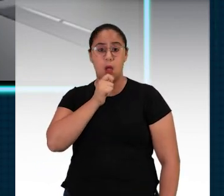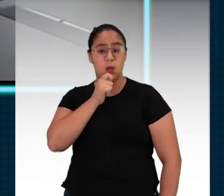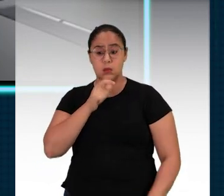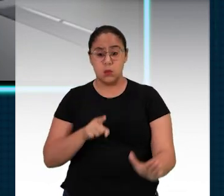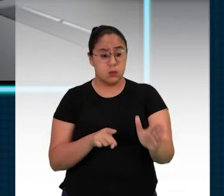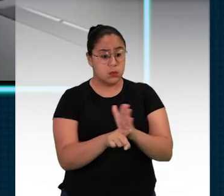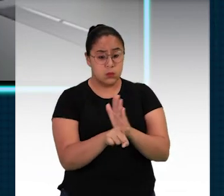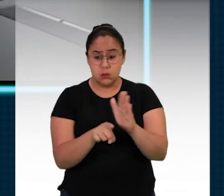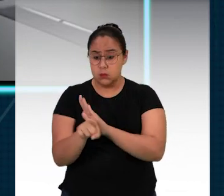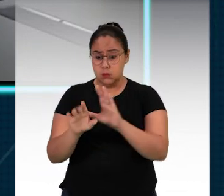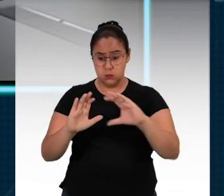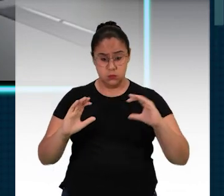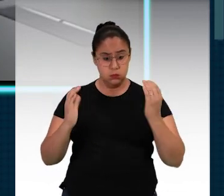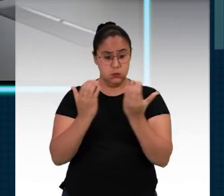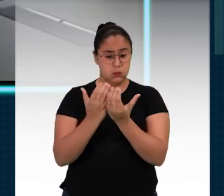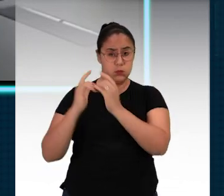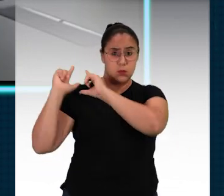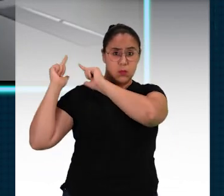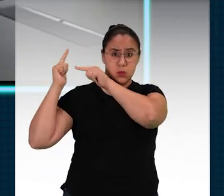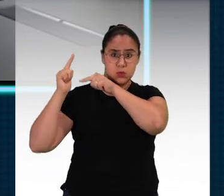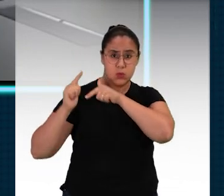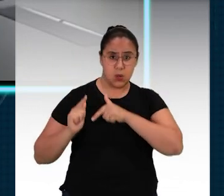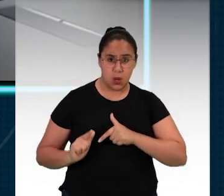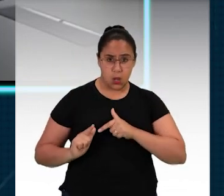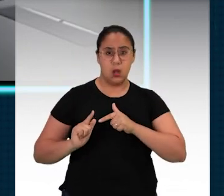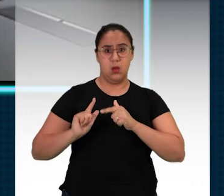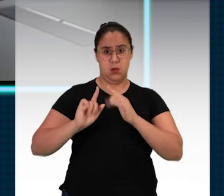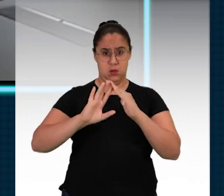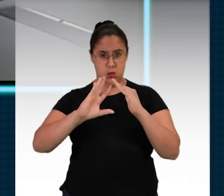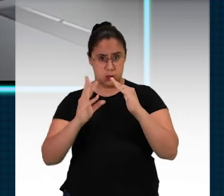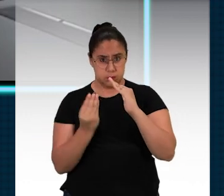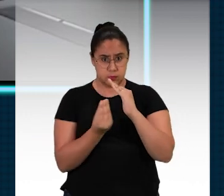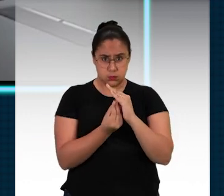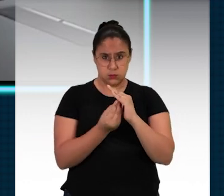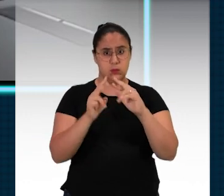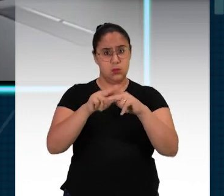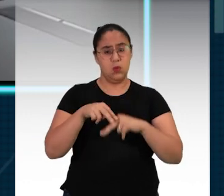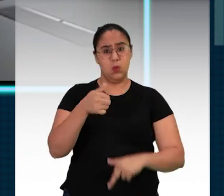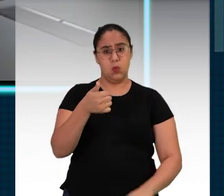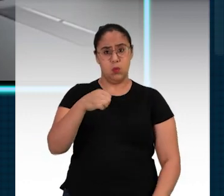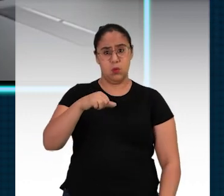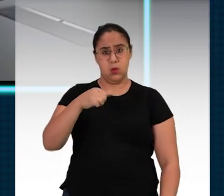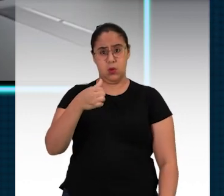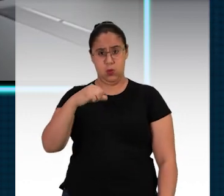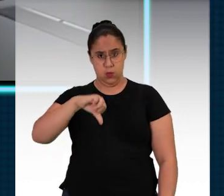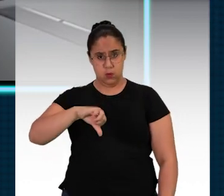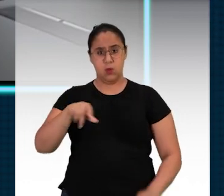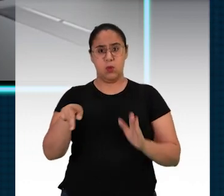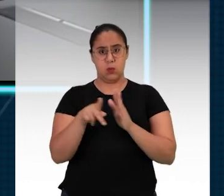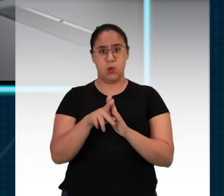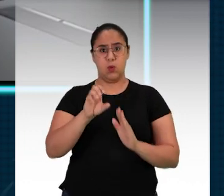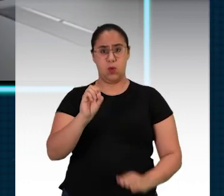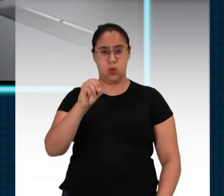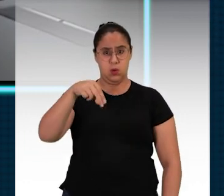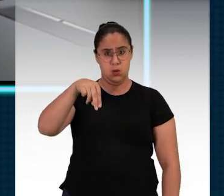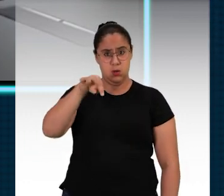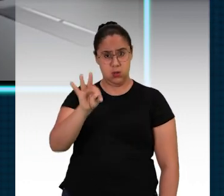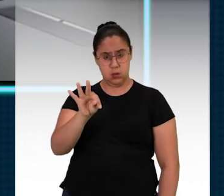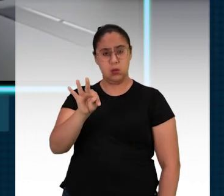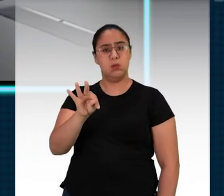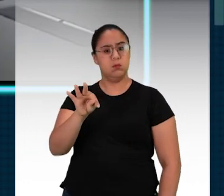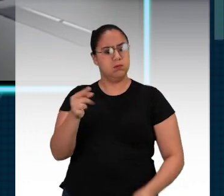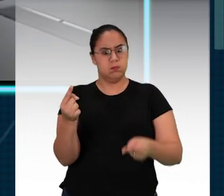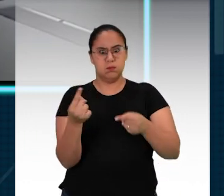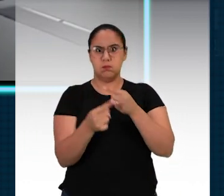consulta prévia a essa comunidade tradicional, descumprindo, portanto, a Convenção 169 da Organização Internacional do